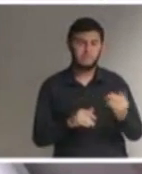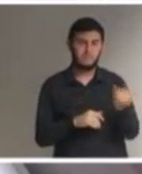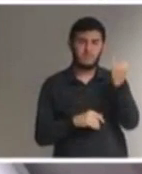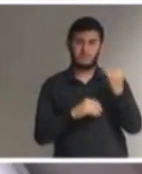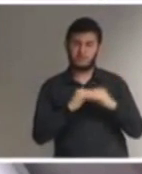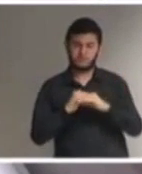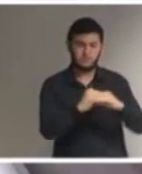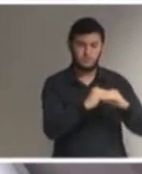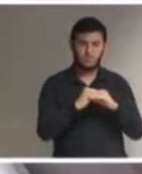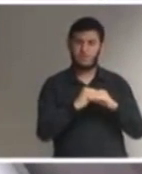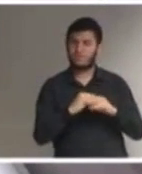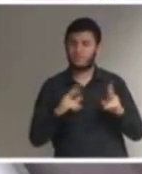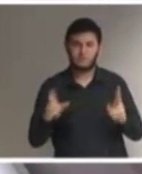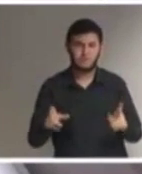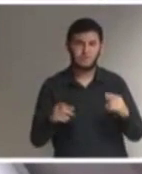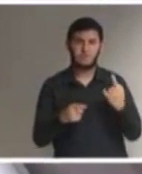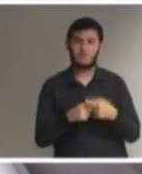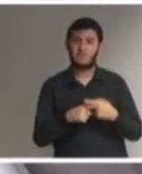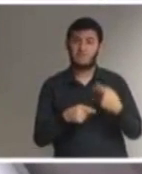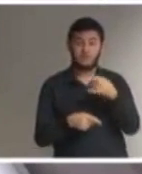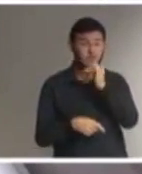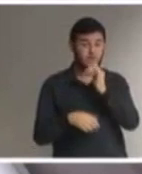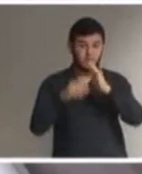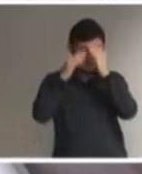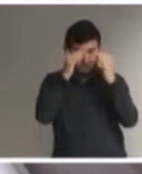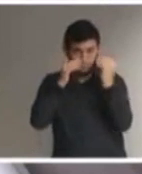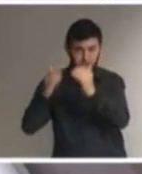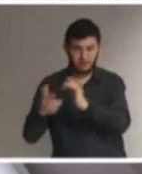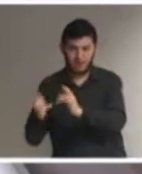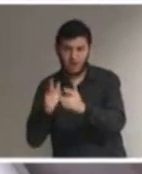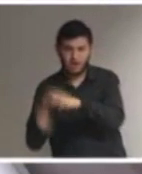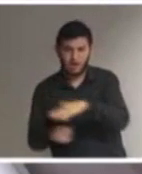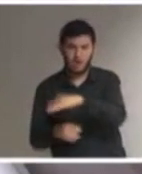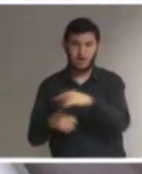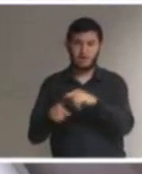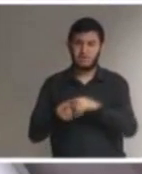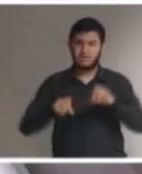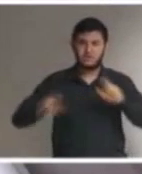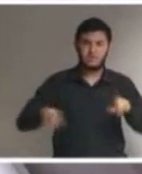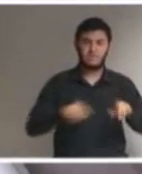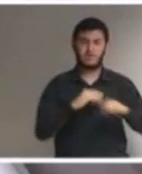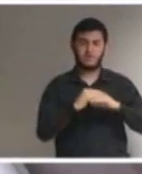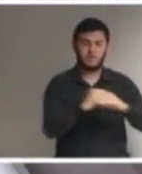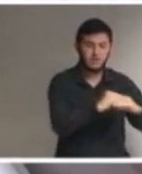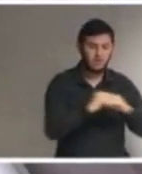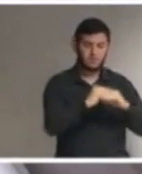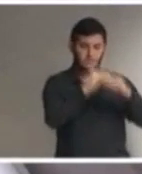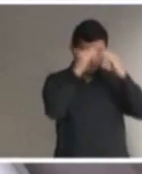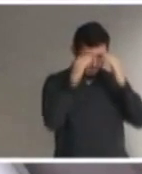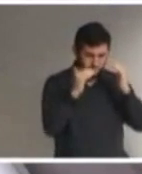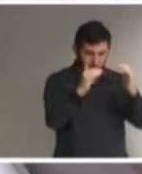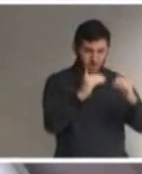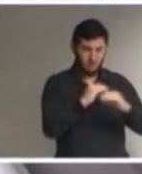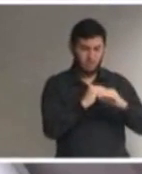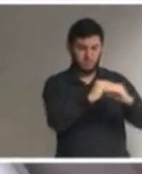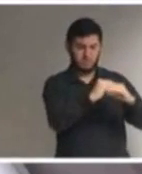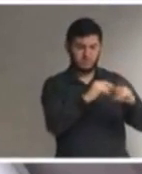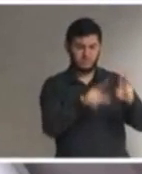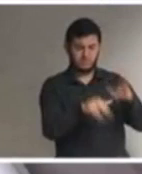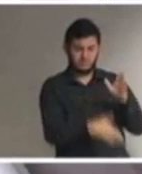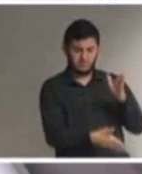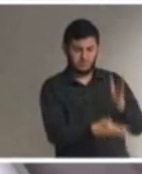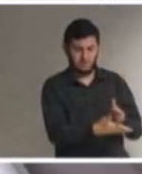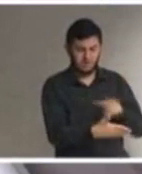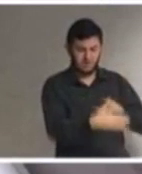respeito à pluralidade não prescinde do respeito ao princípio da igualdade que a igualdade não se esgota com a